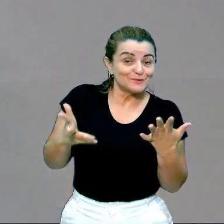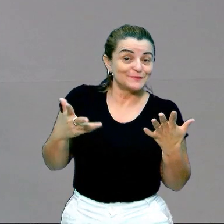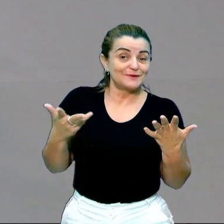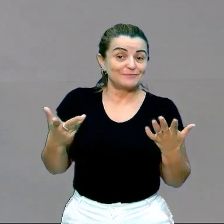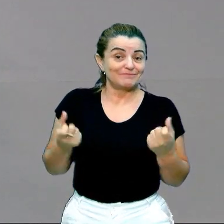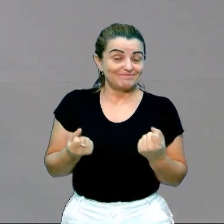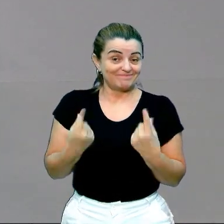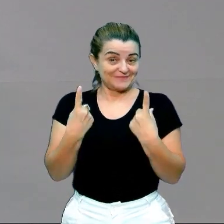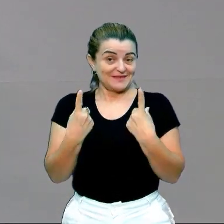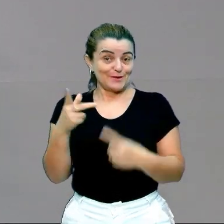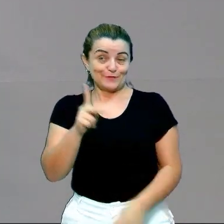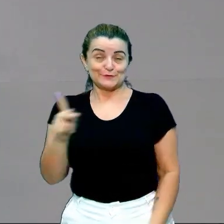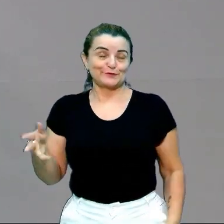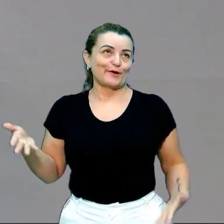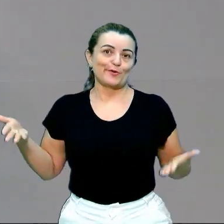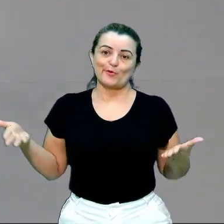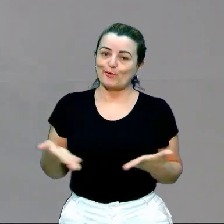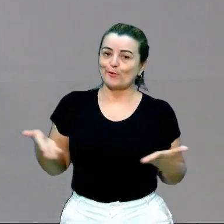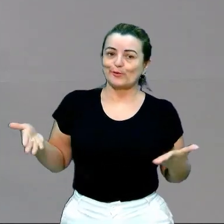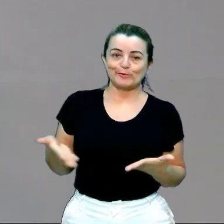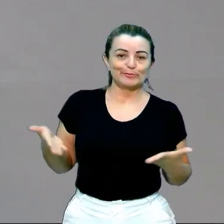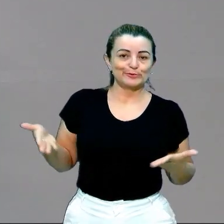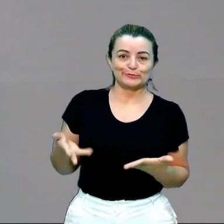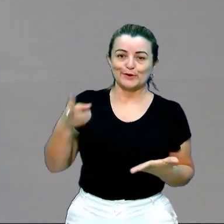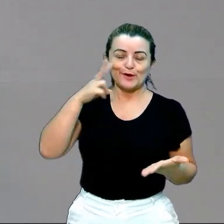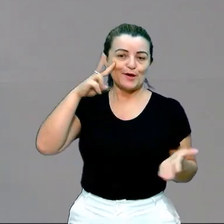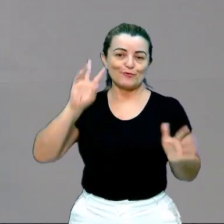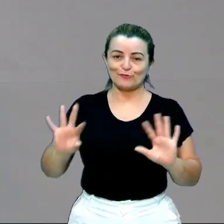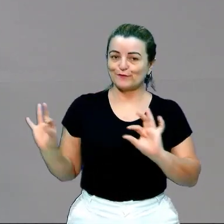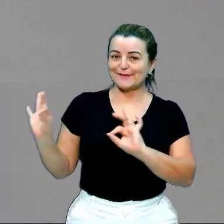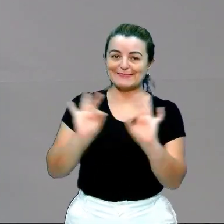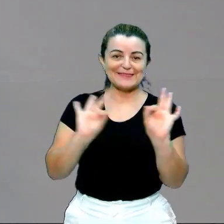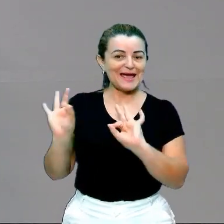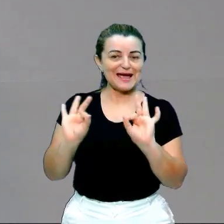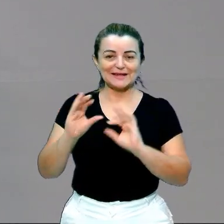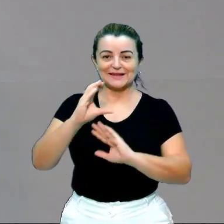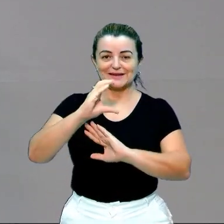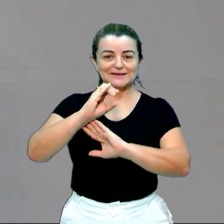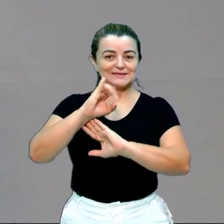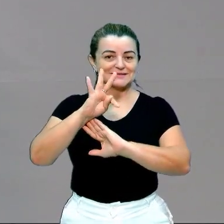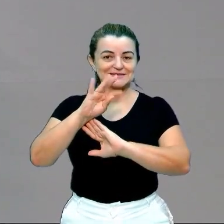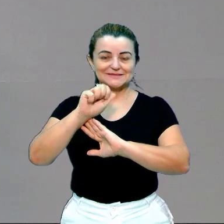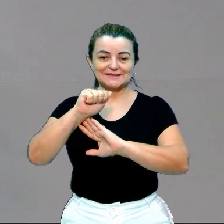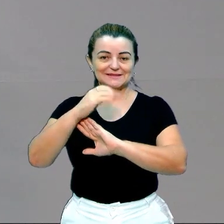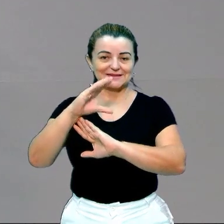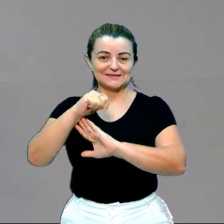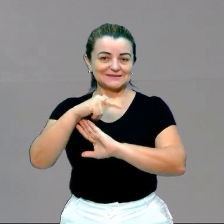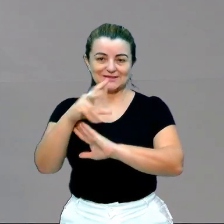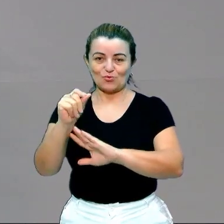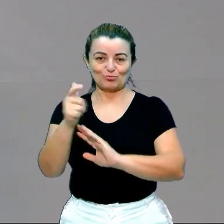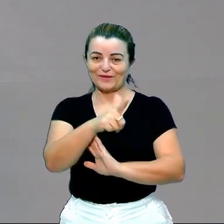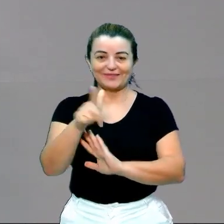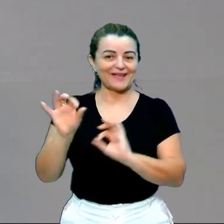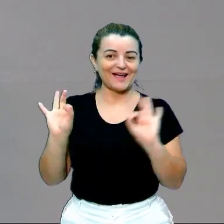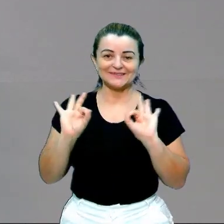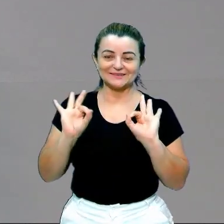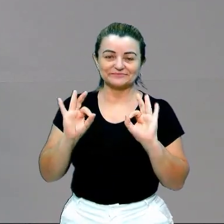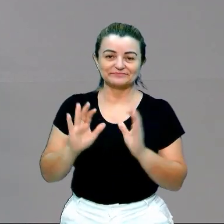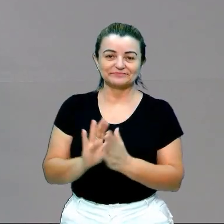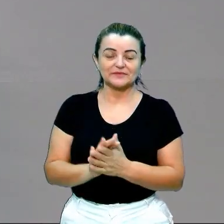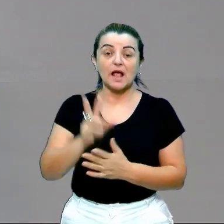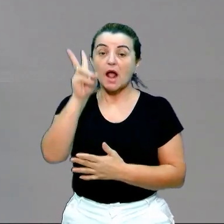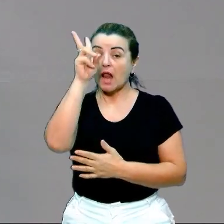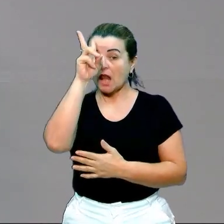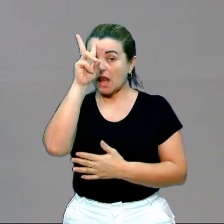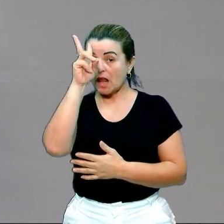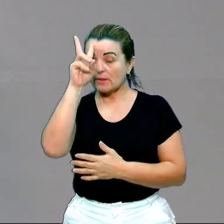agora pronto, eu não vi nenhuma citação aqui dentro. Não tem nada, professora. Lembrando que,